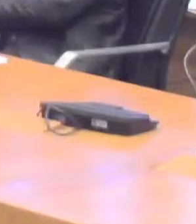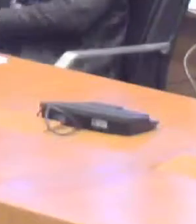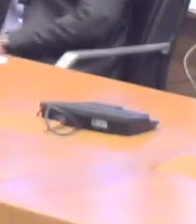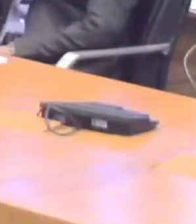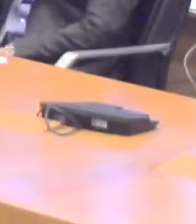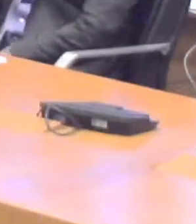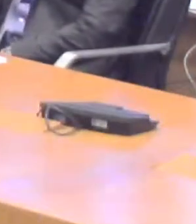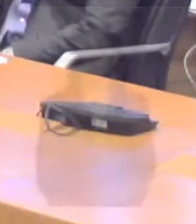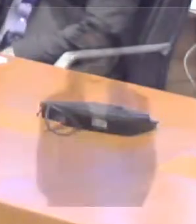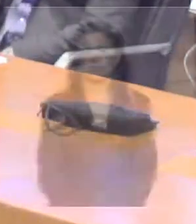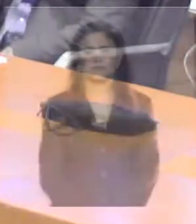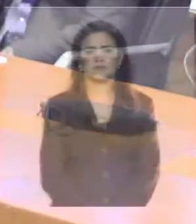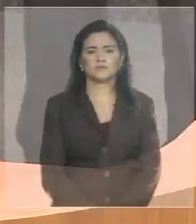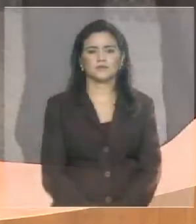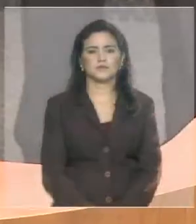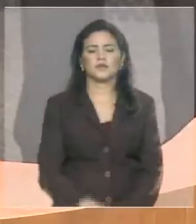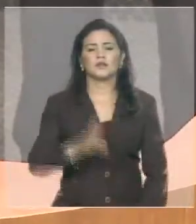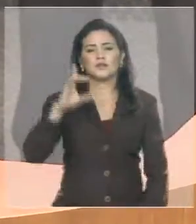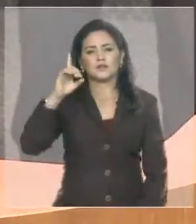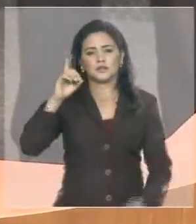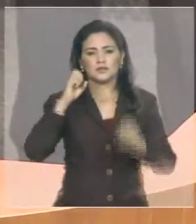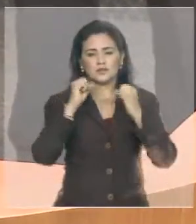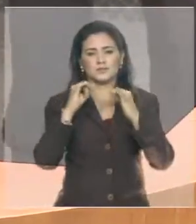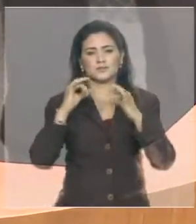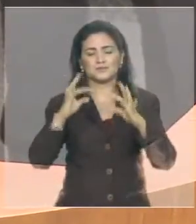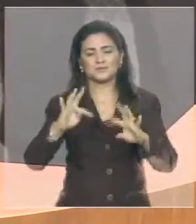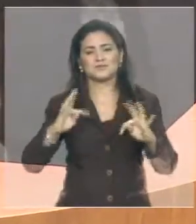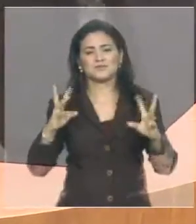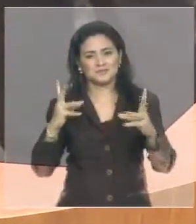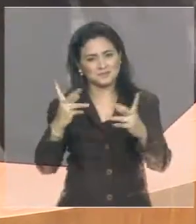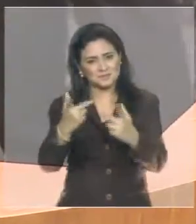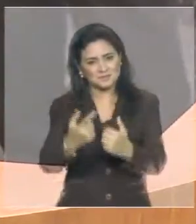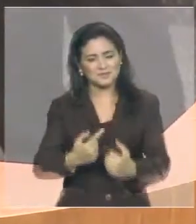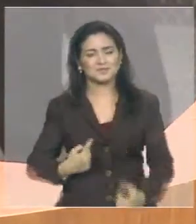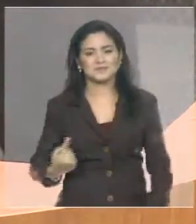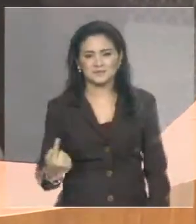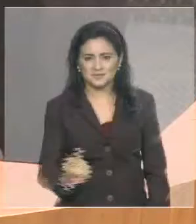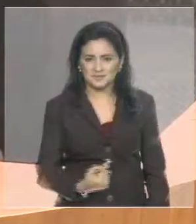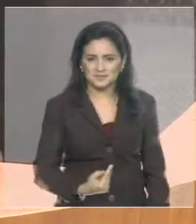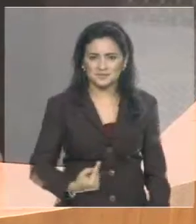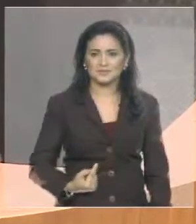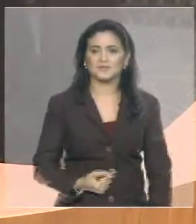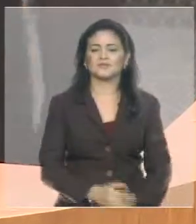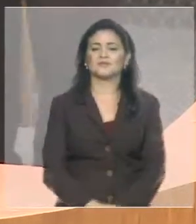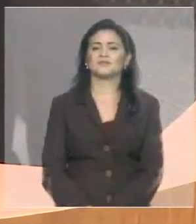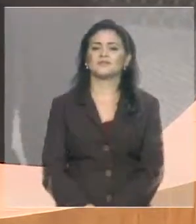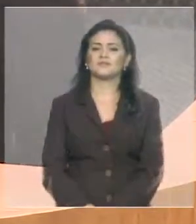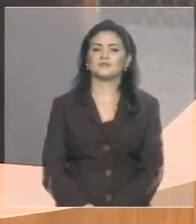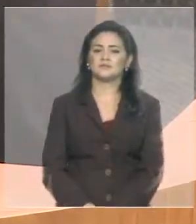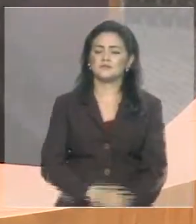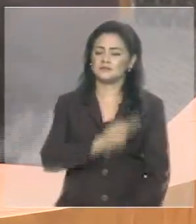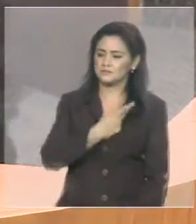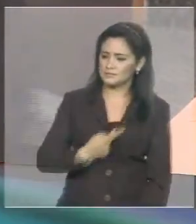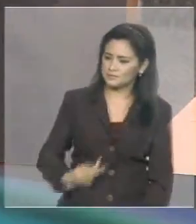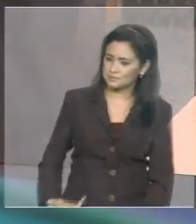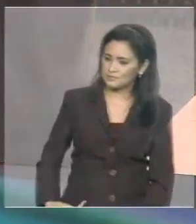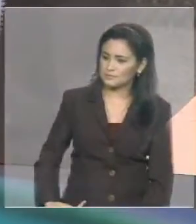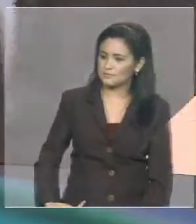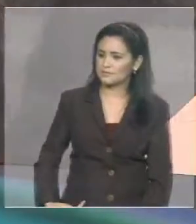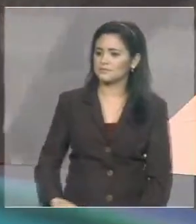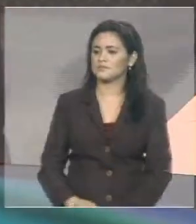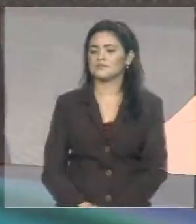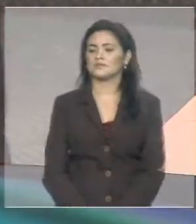Que Deus nos abençoe a todos. Excelentíssimo senhor presidente, em nome de quem quero saudar aqui os nobres